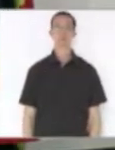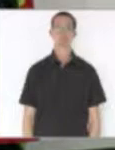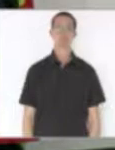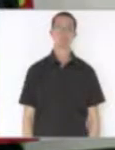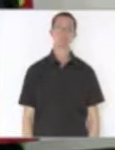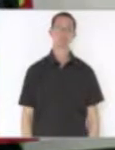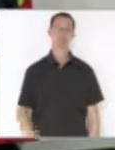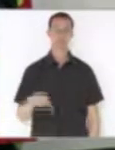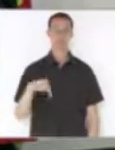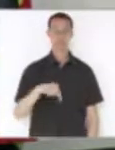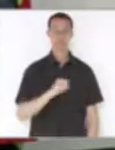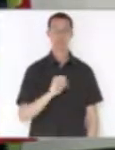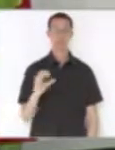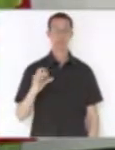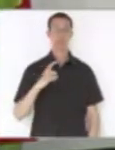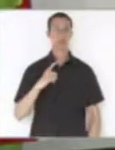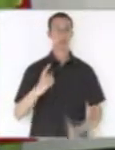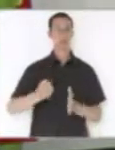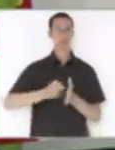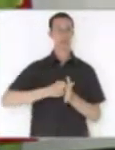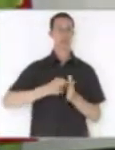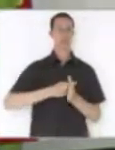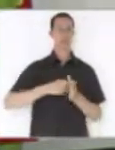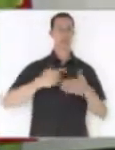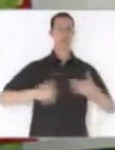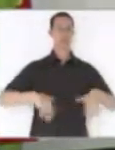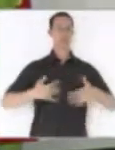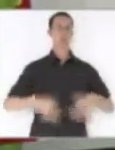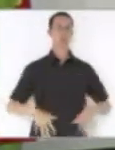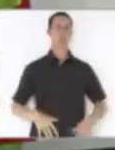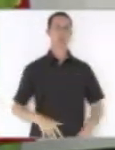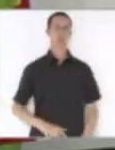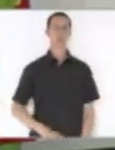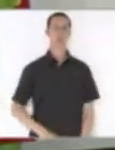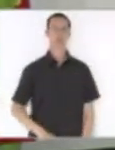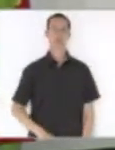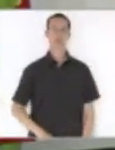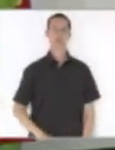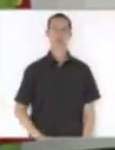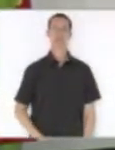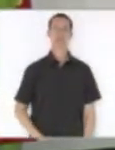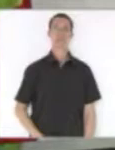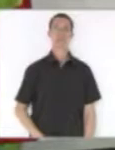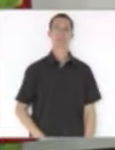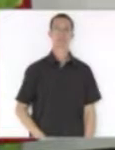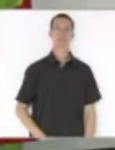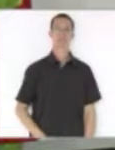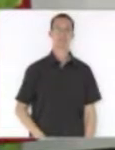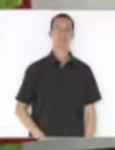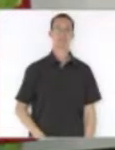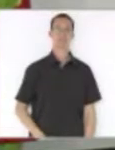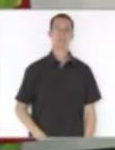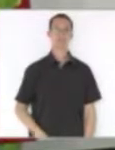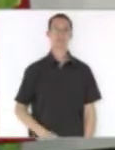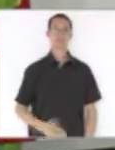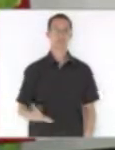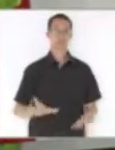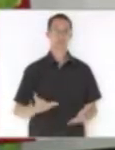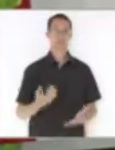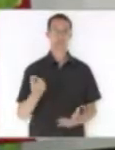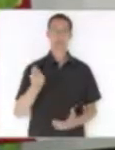enormidade. Santa Catarina tem dificuldade. diz que está agora recolhendo dinheiro de onde pode para pagar o